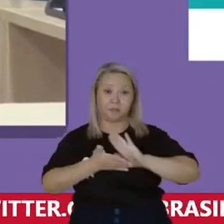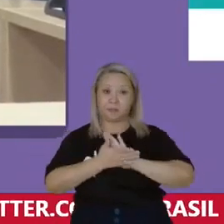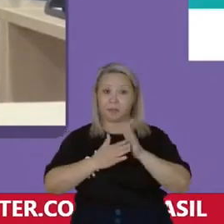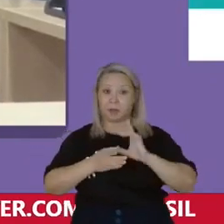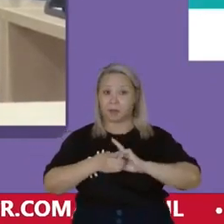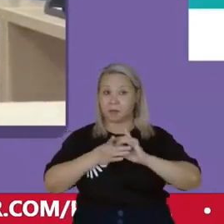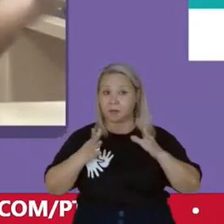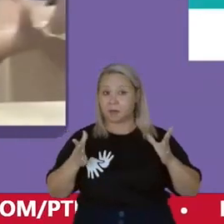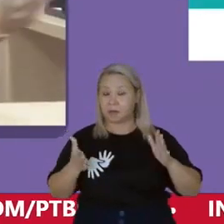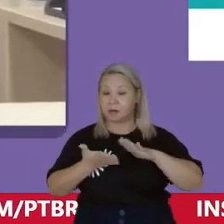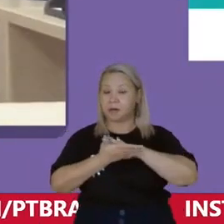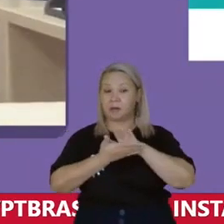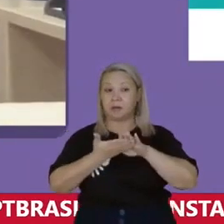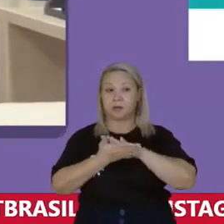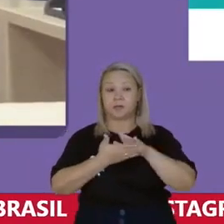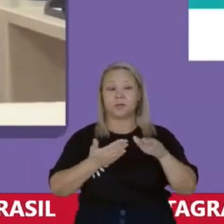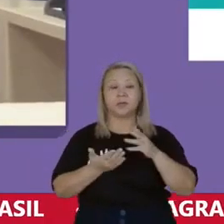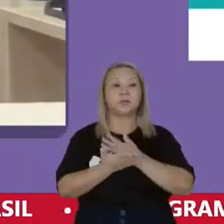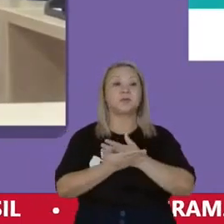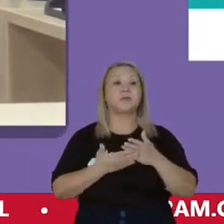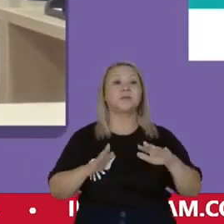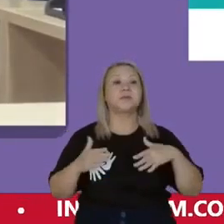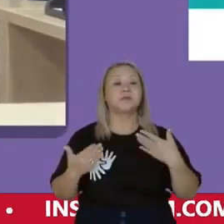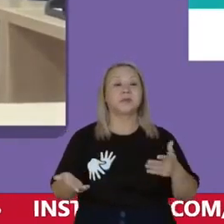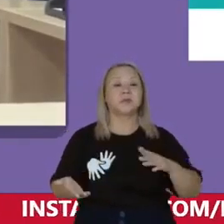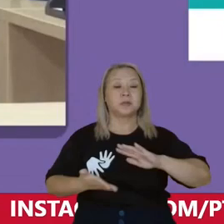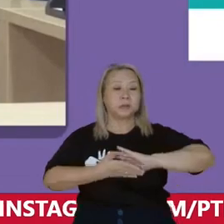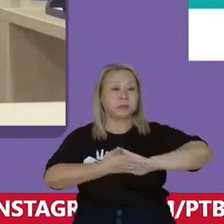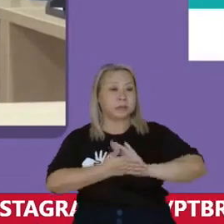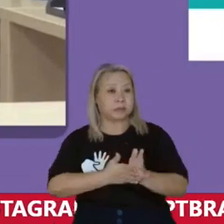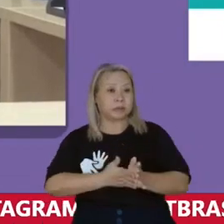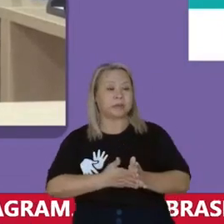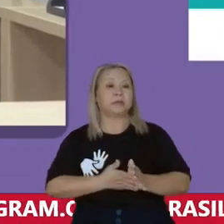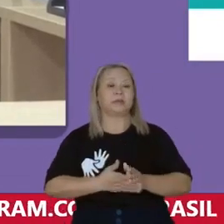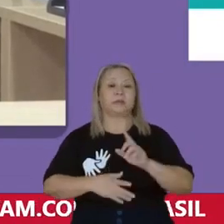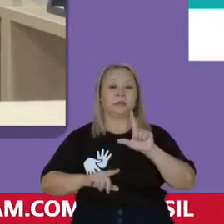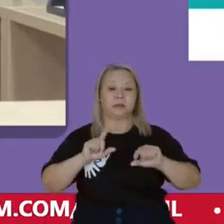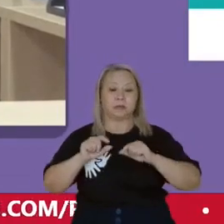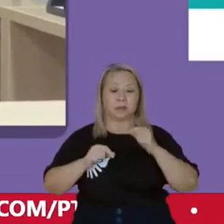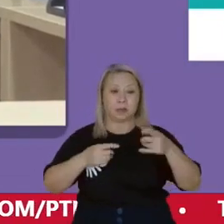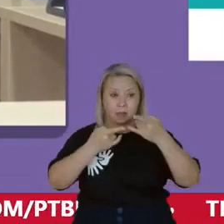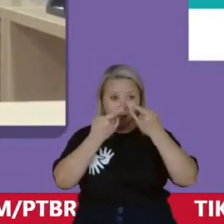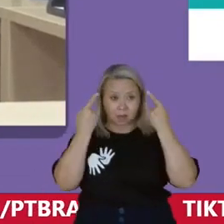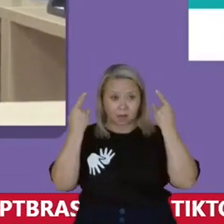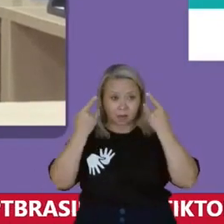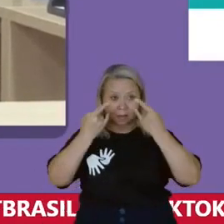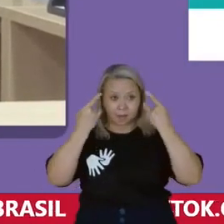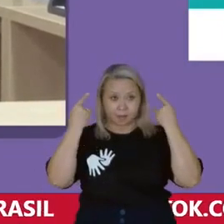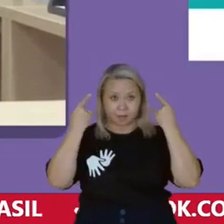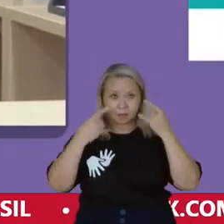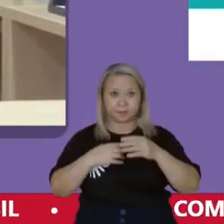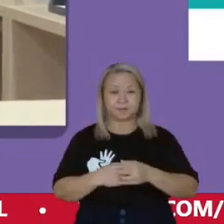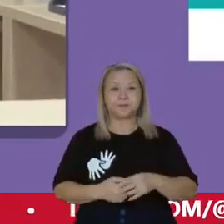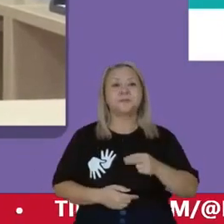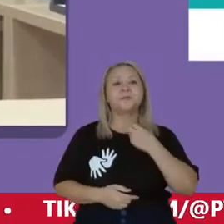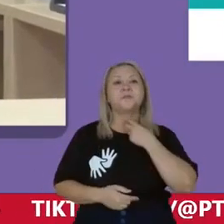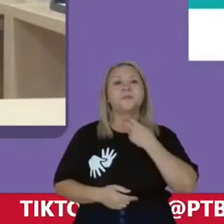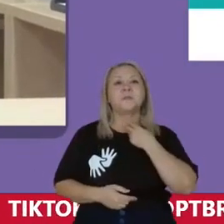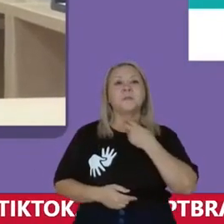E começou então essa exploração capitalista A gente não pode tirar